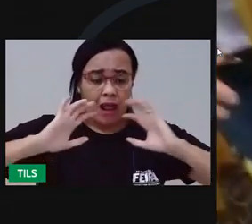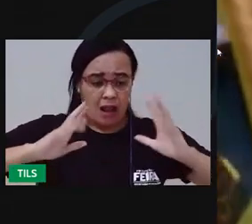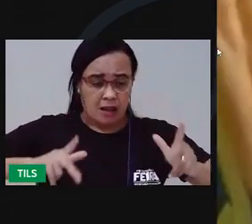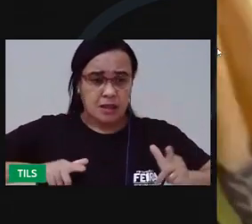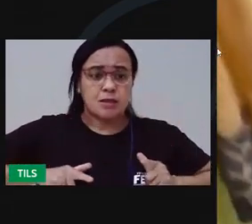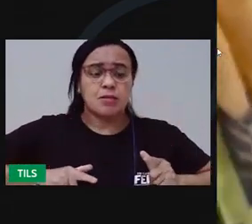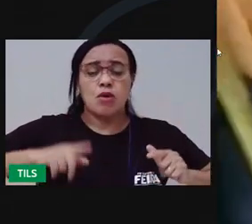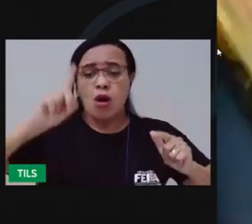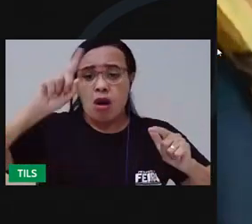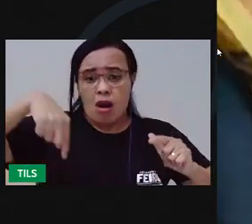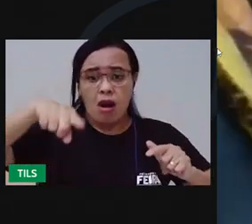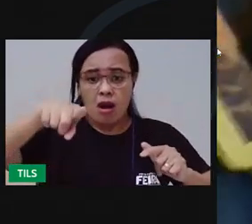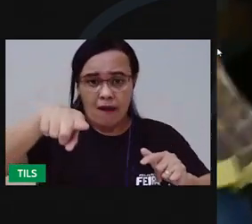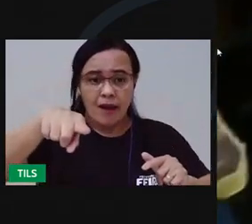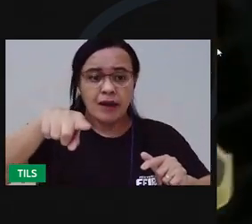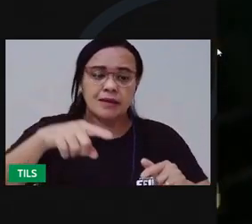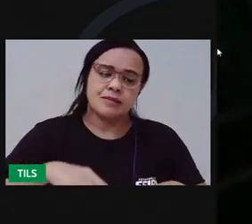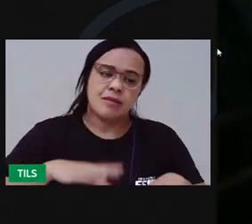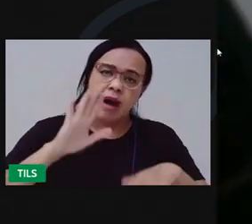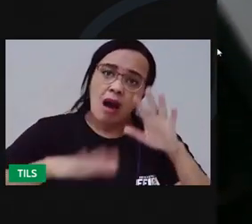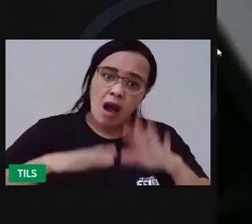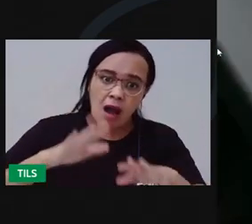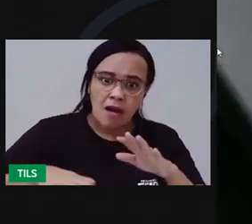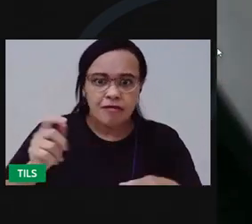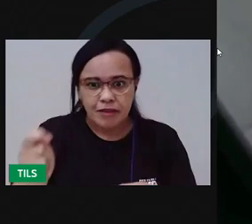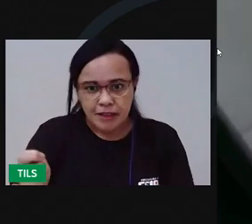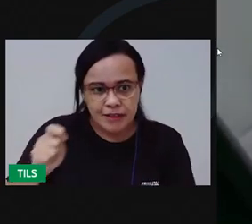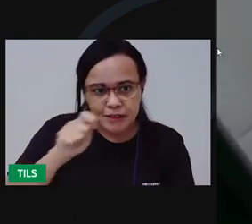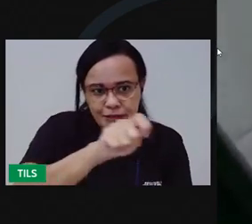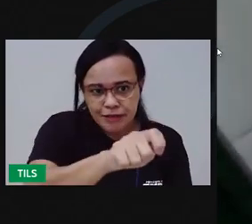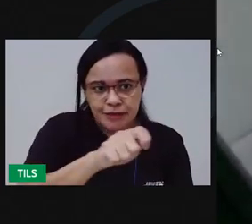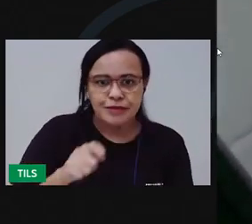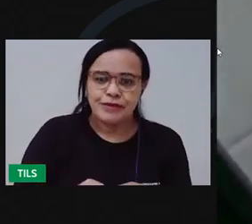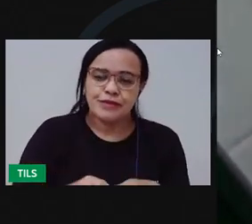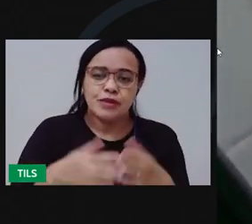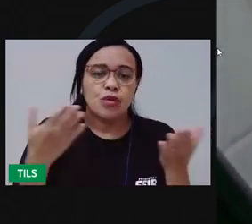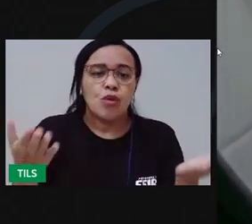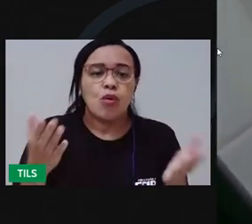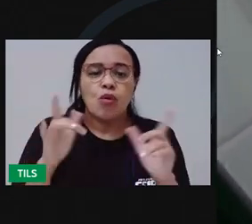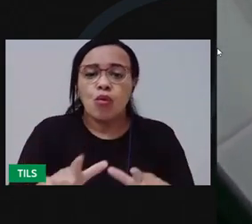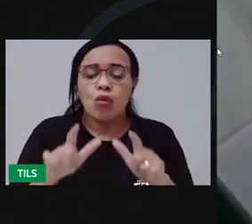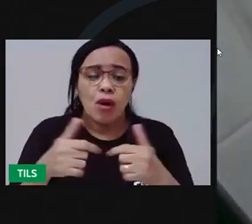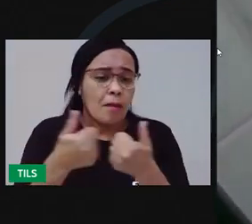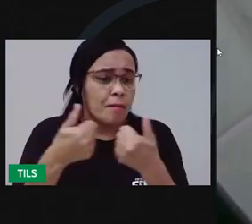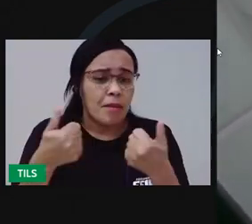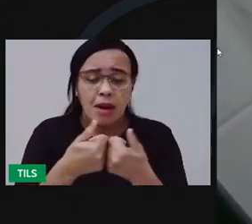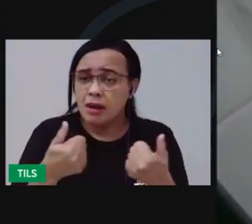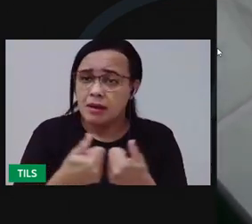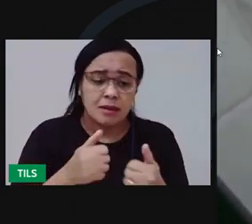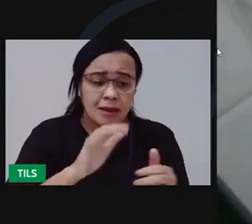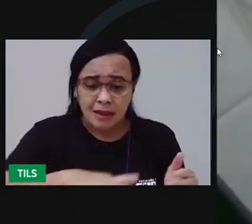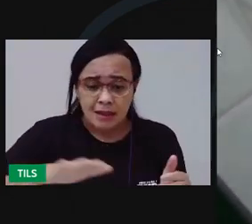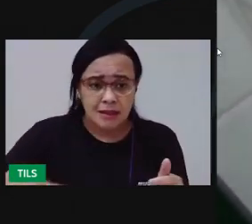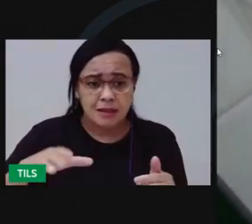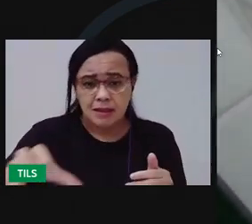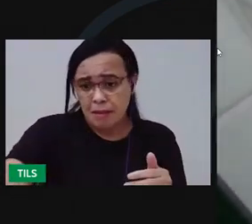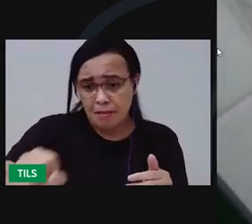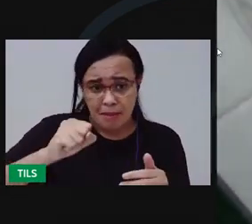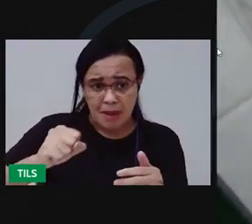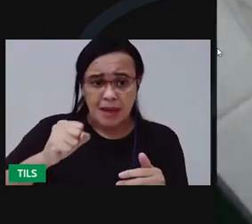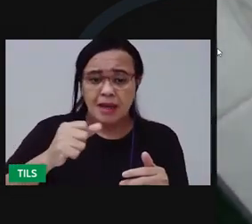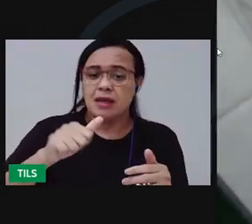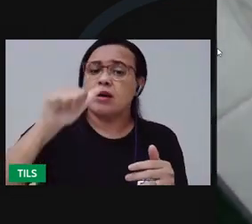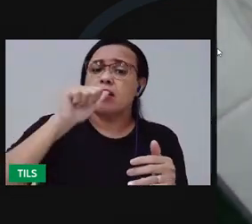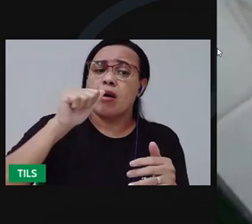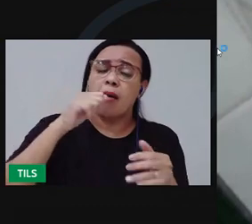ficam aqui no lugar baixo, as crianças tendem a ingerir. Outro hábito